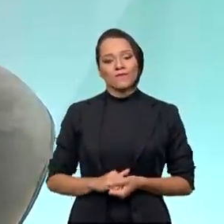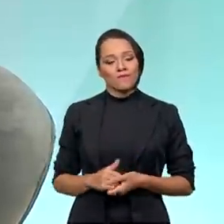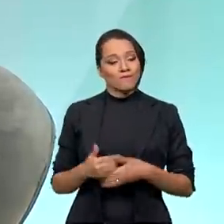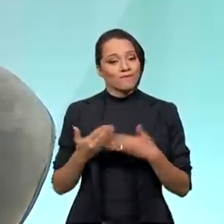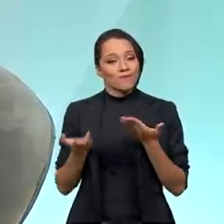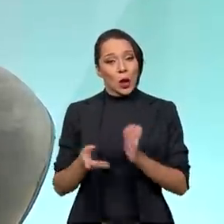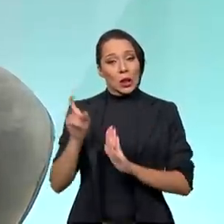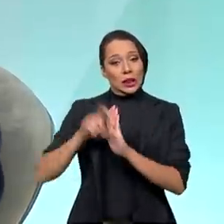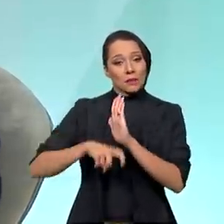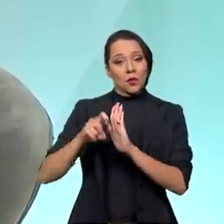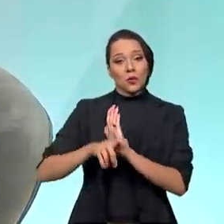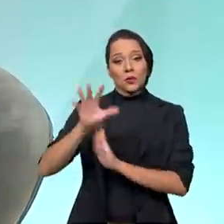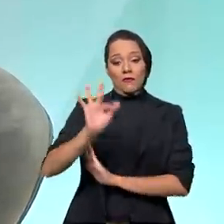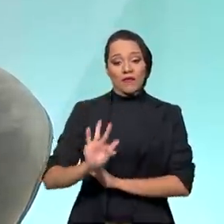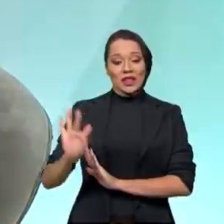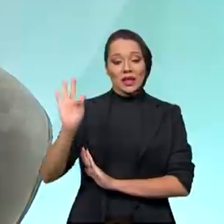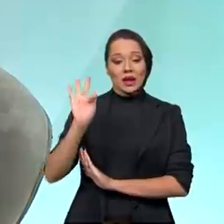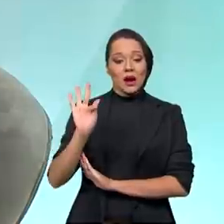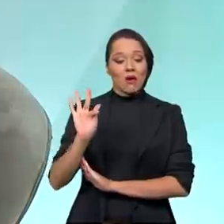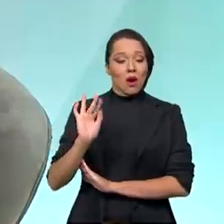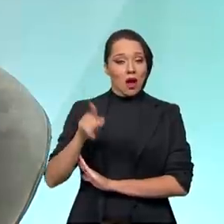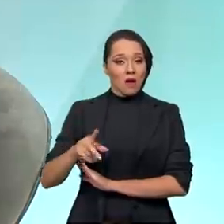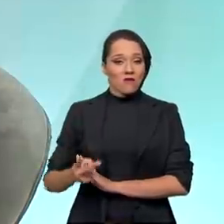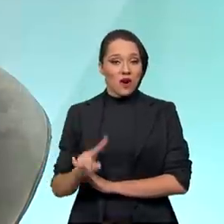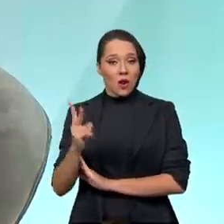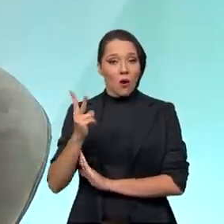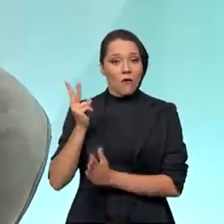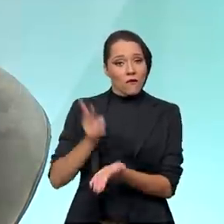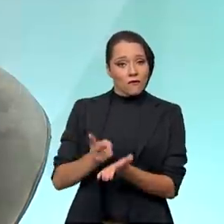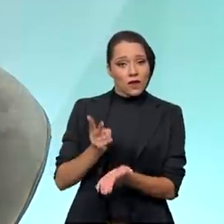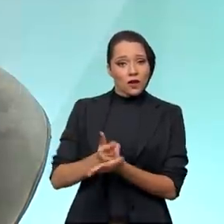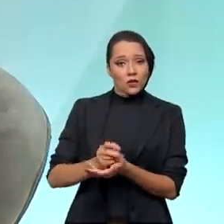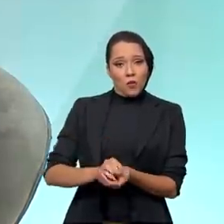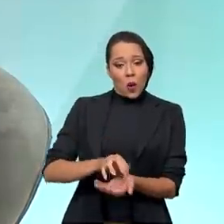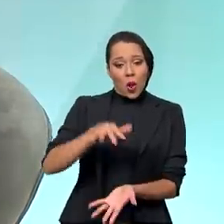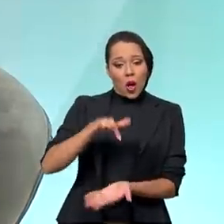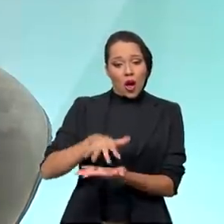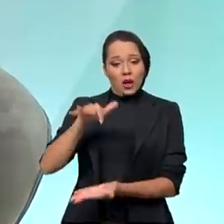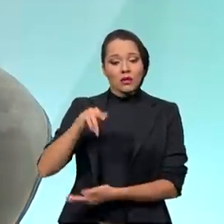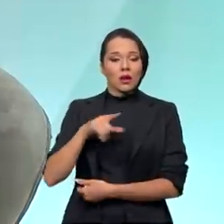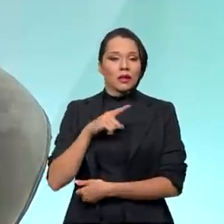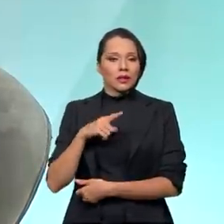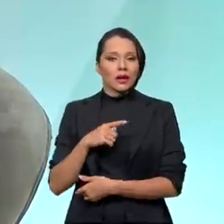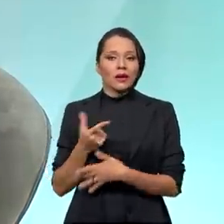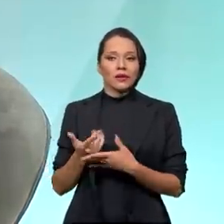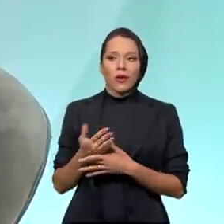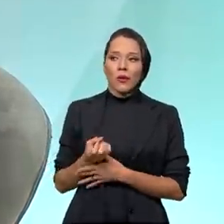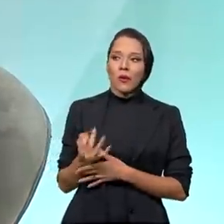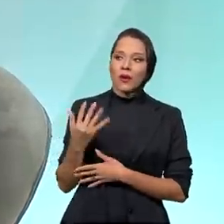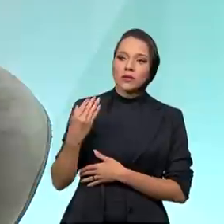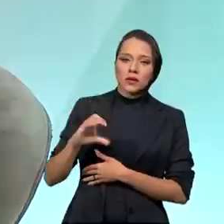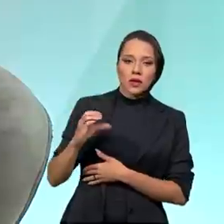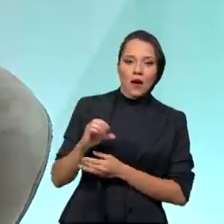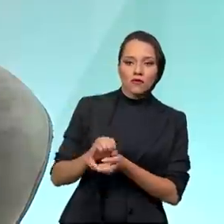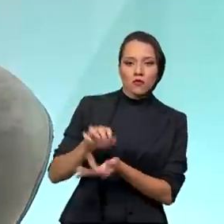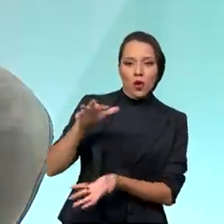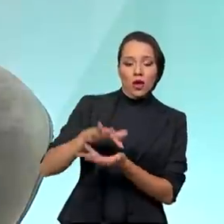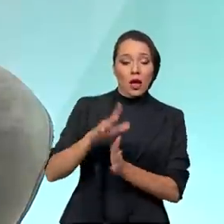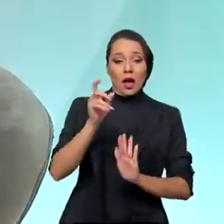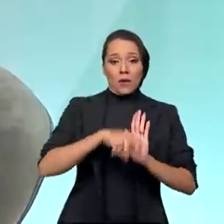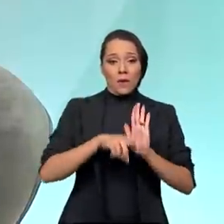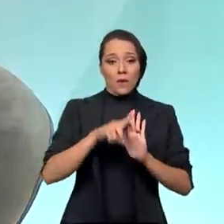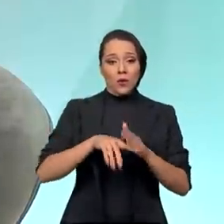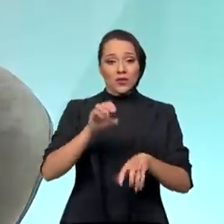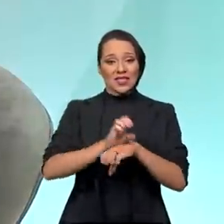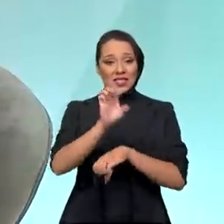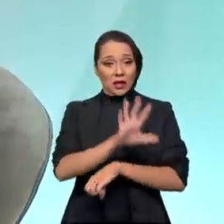Enquanto o tributo federal, ele é um valor fixo por litro, então eu tenho tantos centavos por litro, o tributo